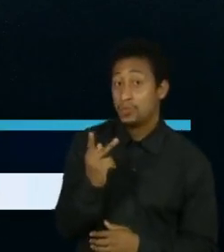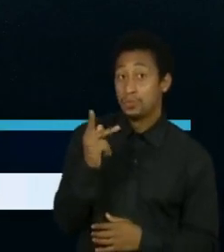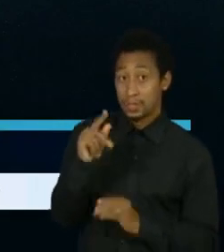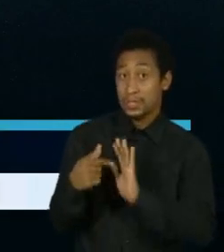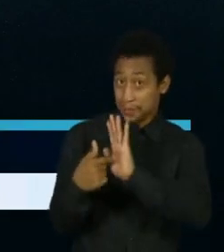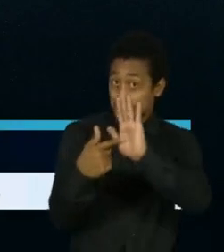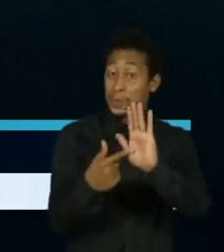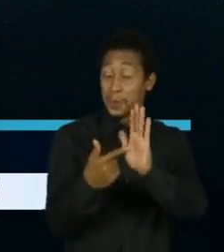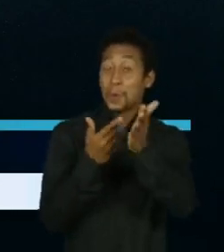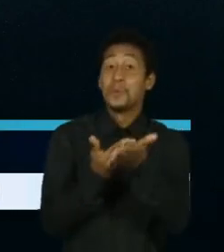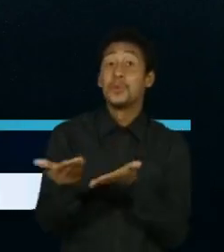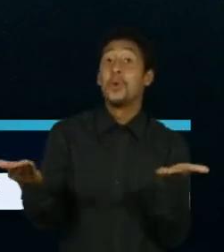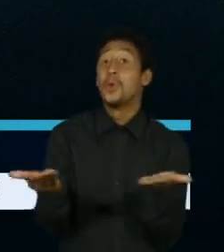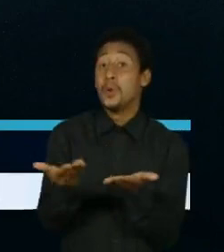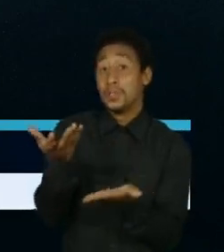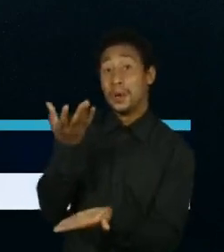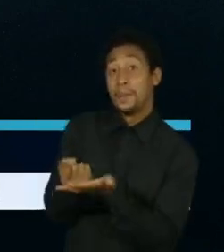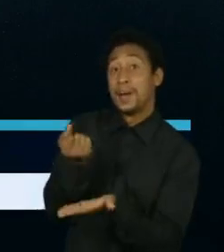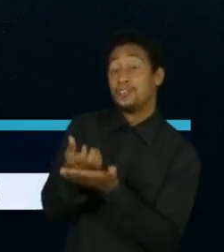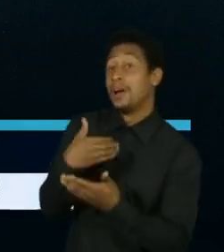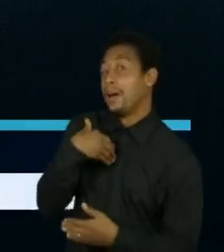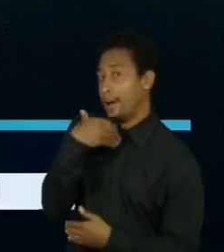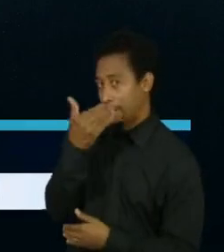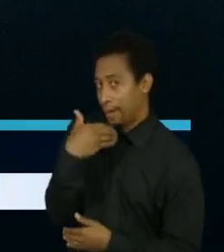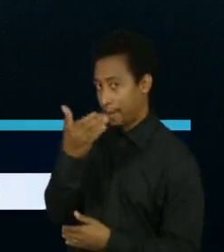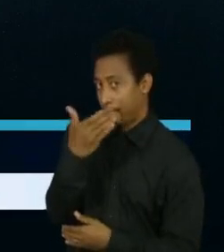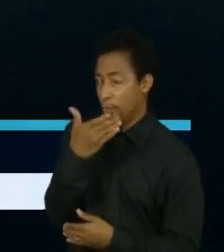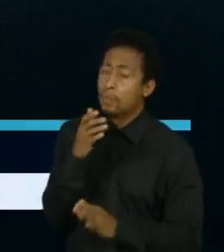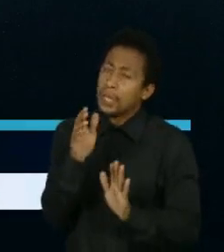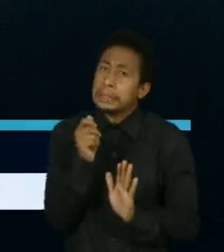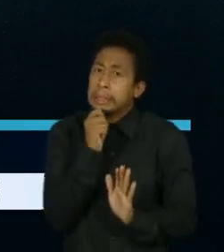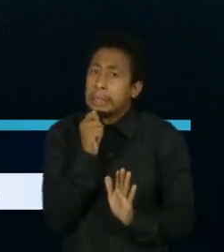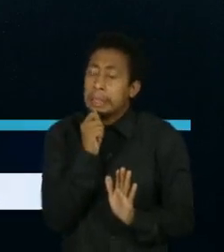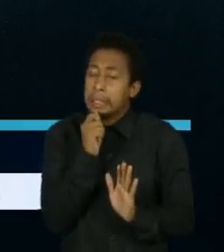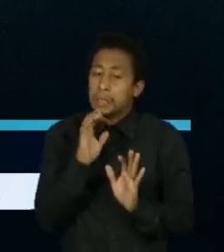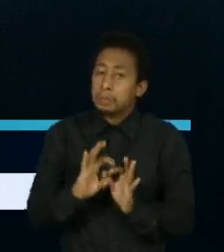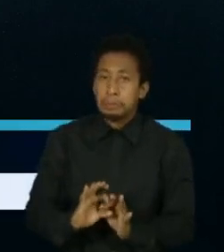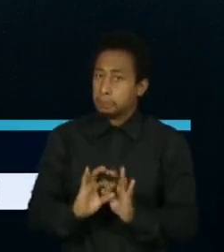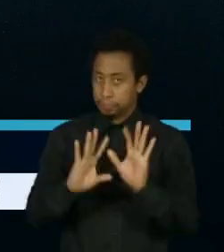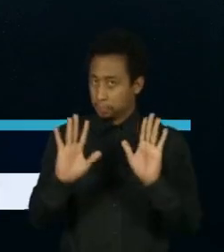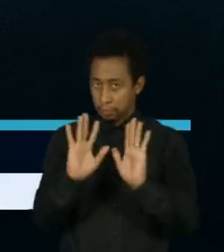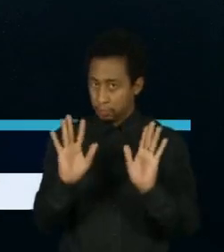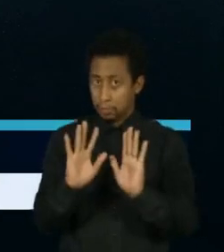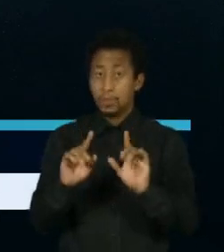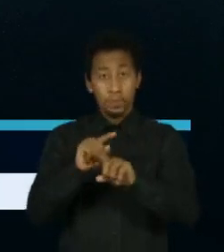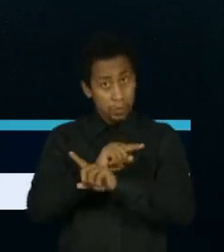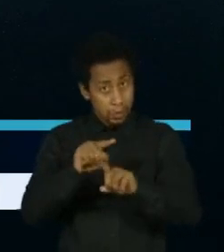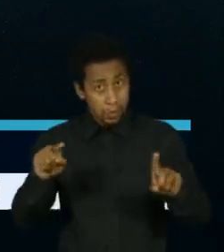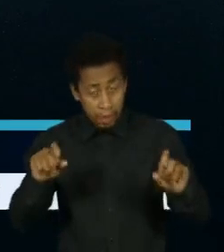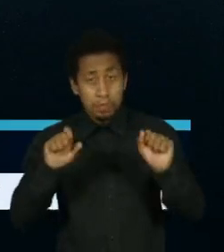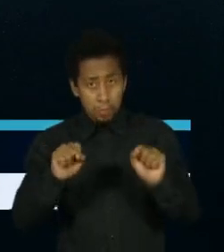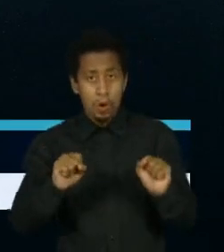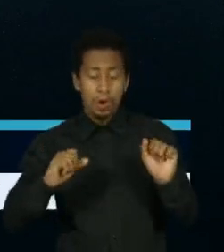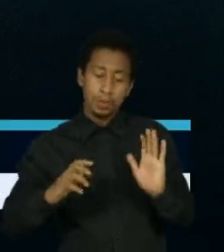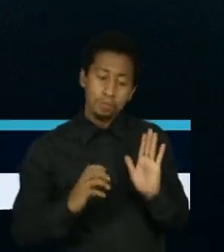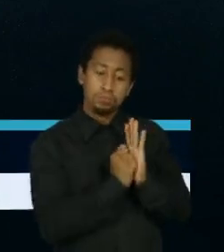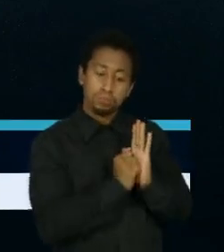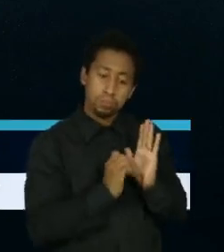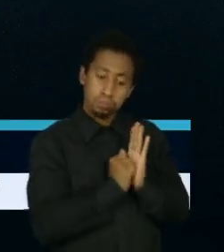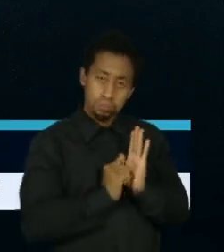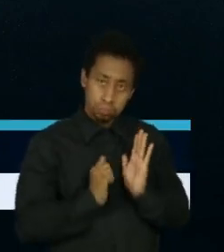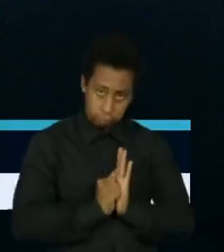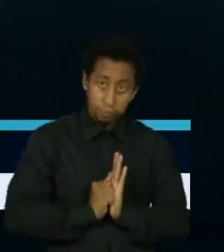nesta segunda-feira. Ainda assim, não está em funcionamento por enquanto. O aplicativo apenas colhe inscrições que, no futuro,